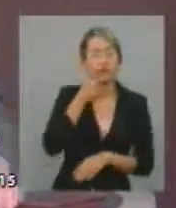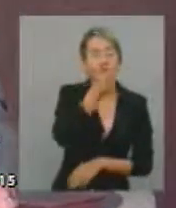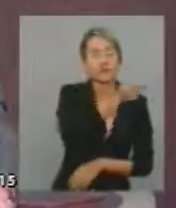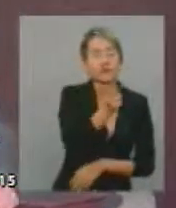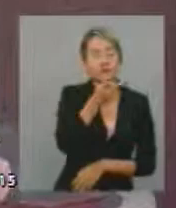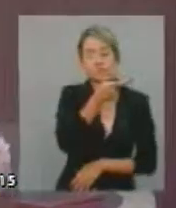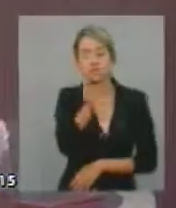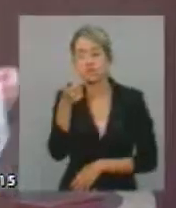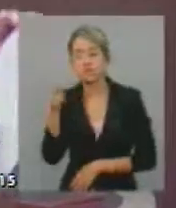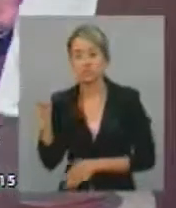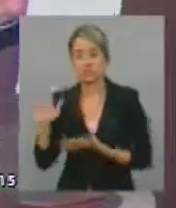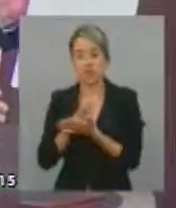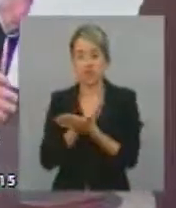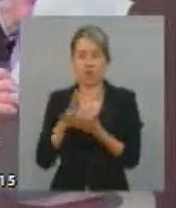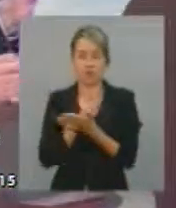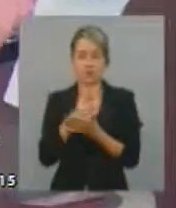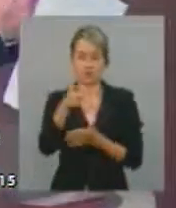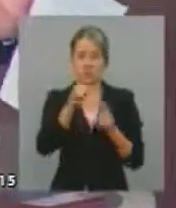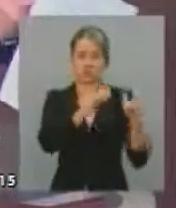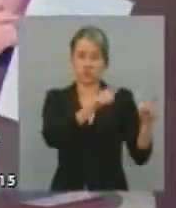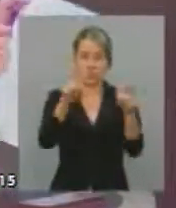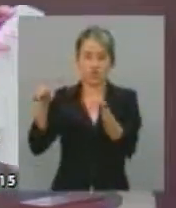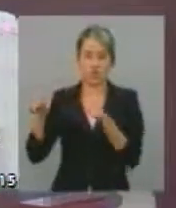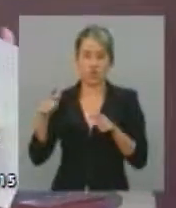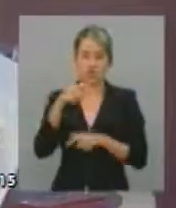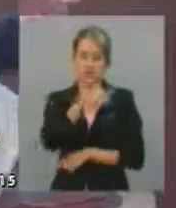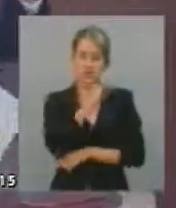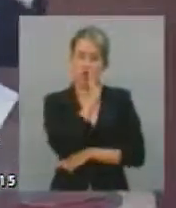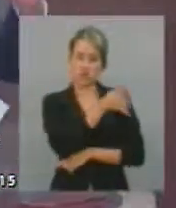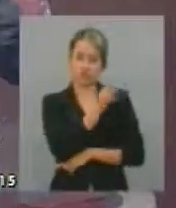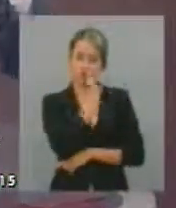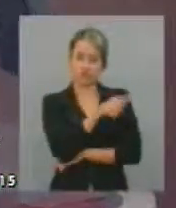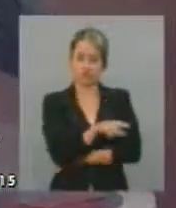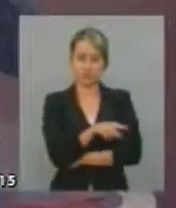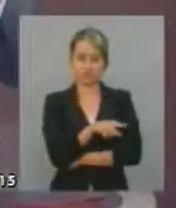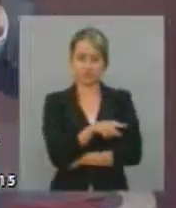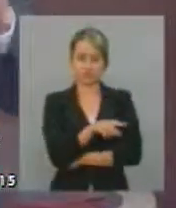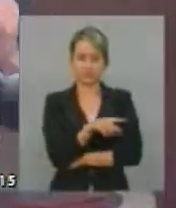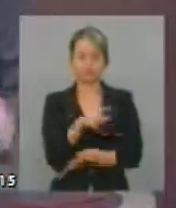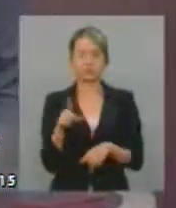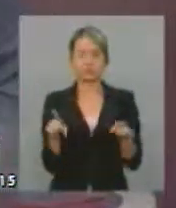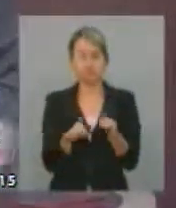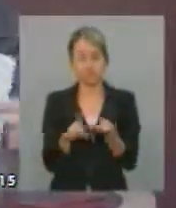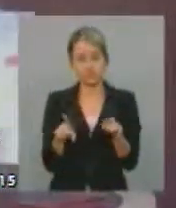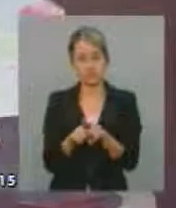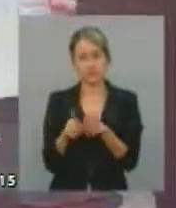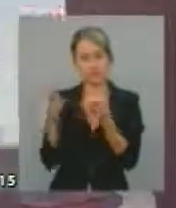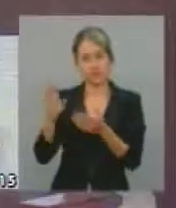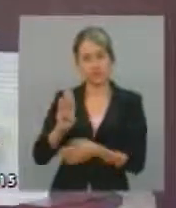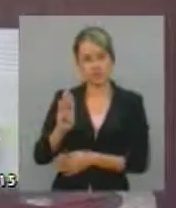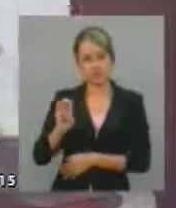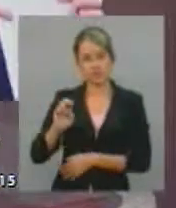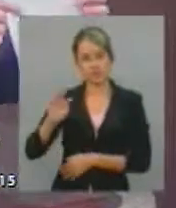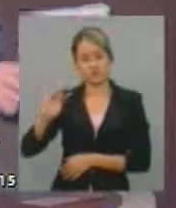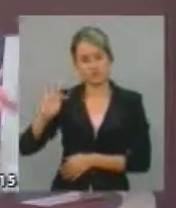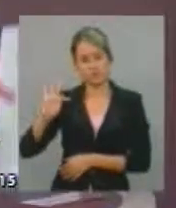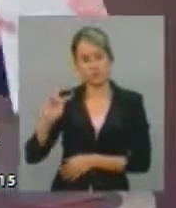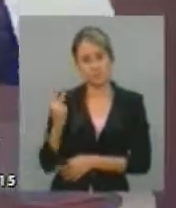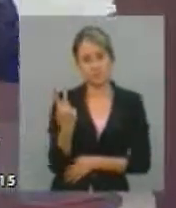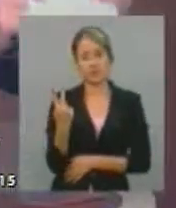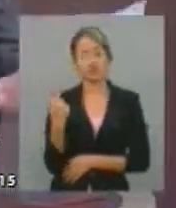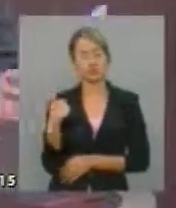estas unidades aqui denunciadas. Nada mais importante que eu já falei para a deputada Beth Rose, subscrevo,